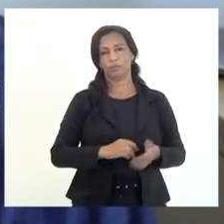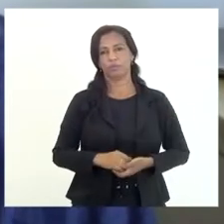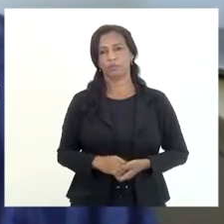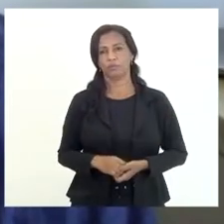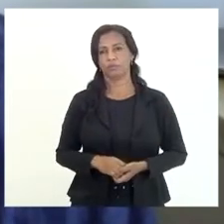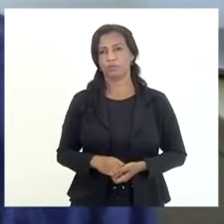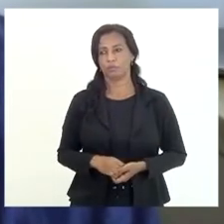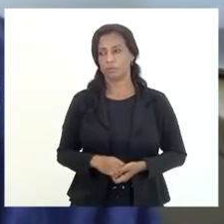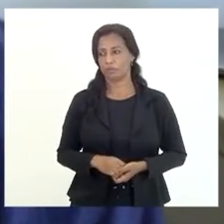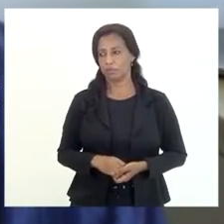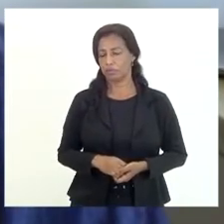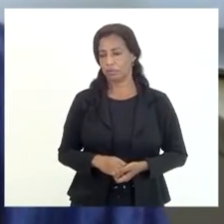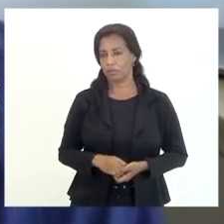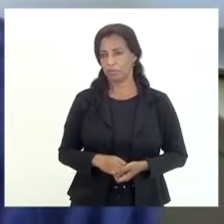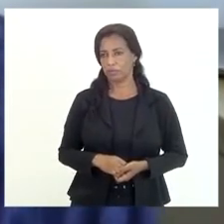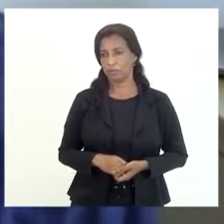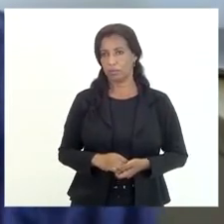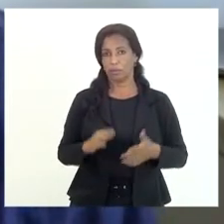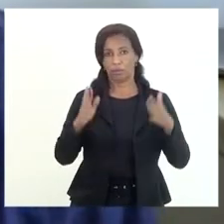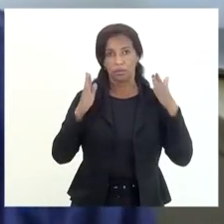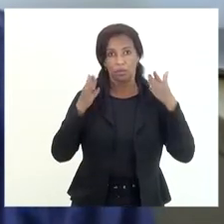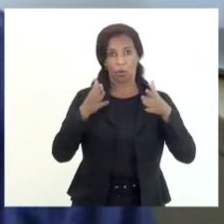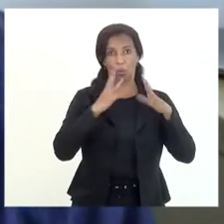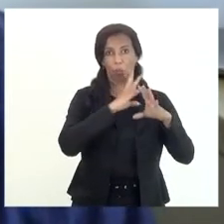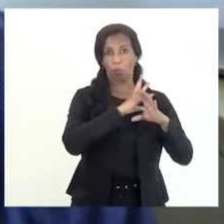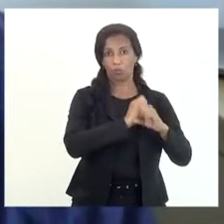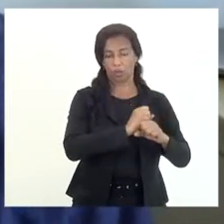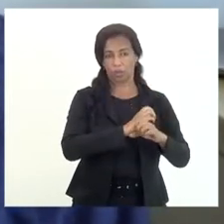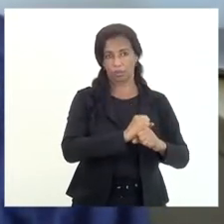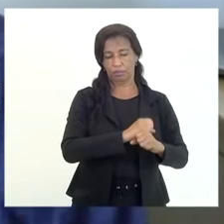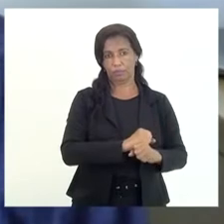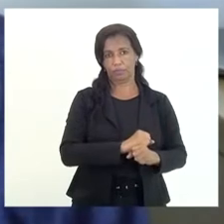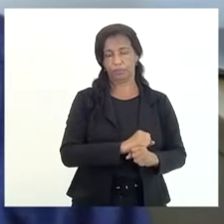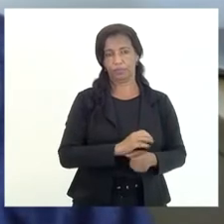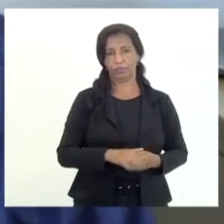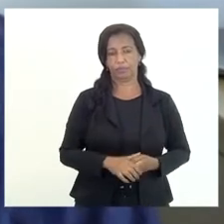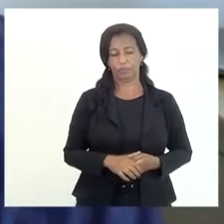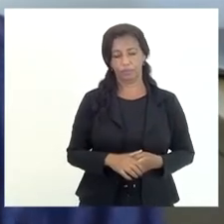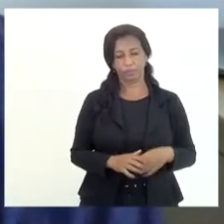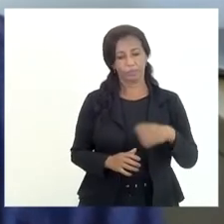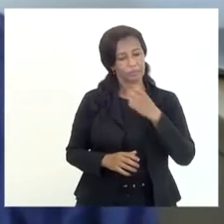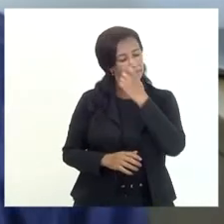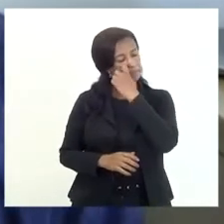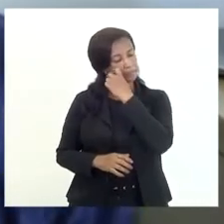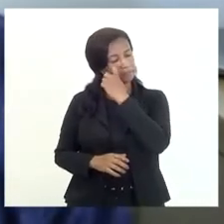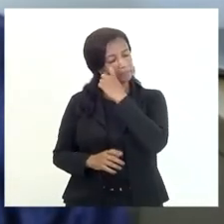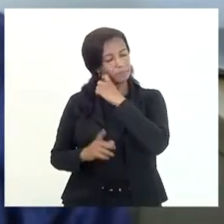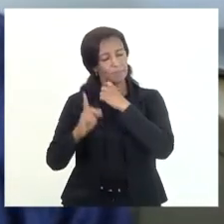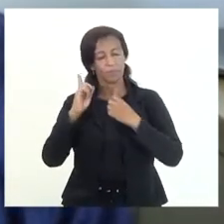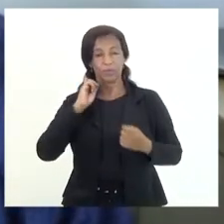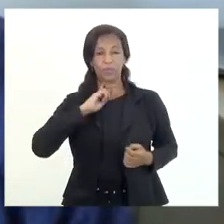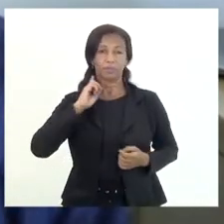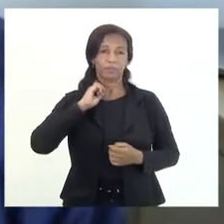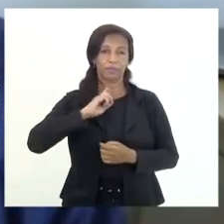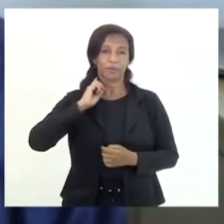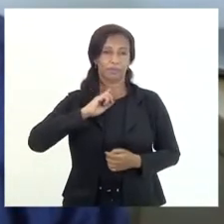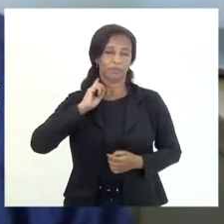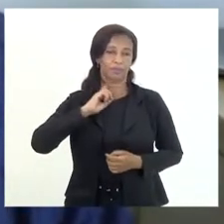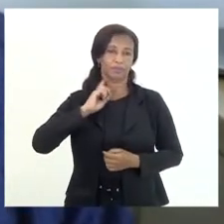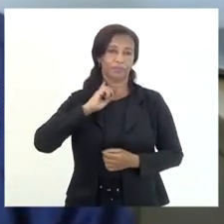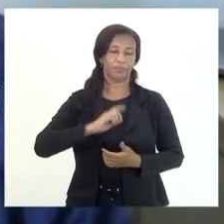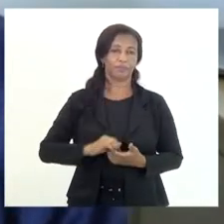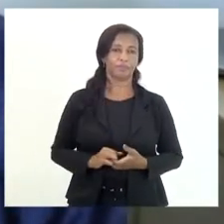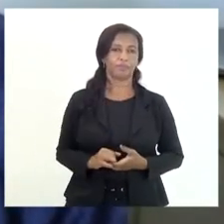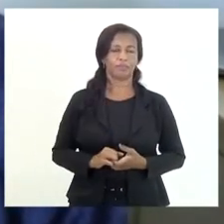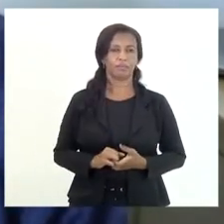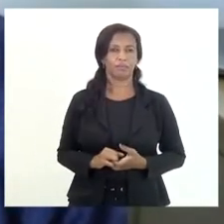sob o ponto de vista do enfoque contábil de Minas Gerais e Espírito Santo eu